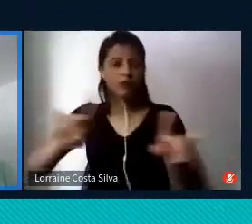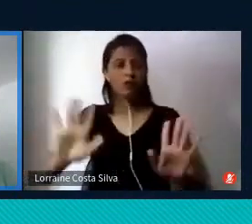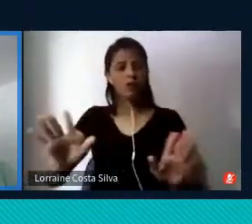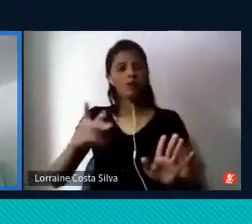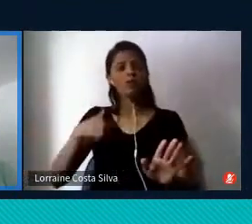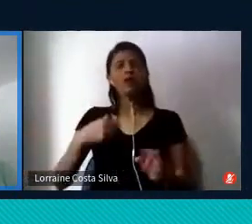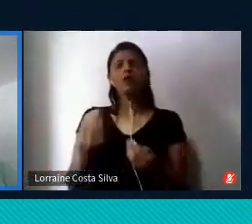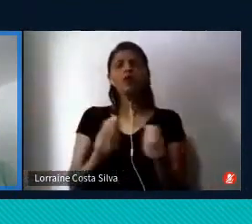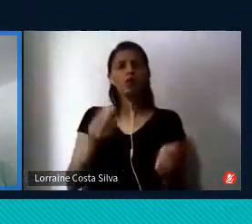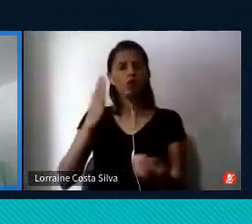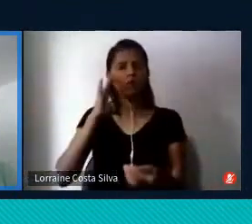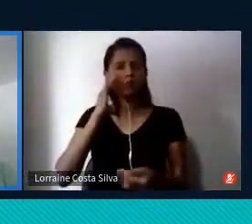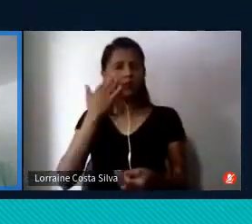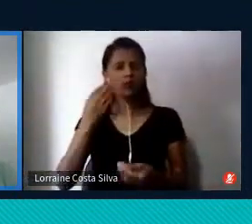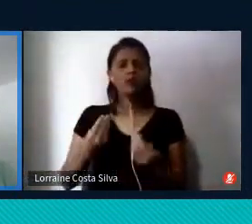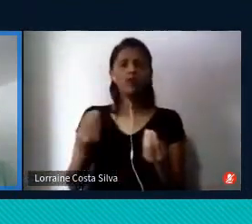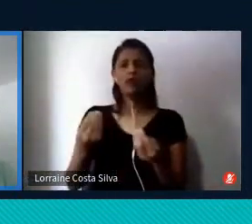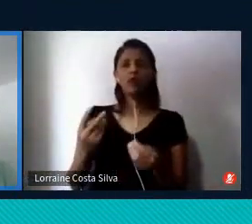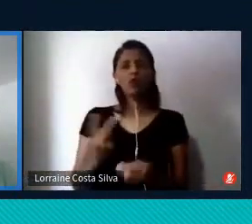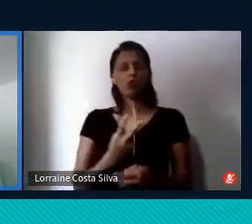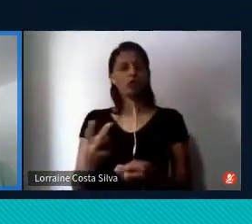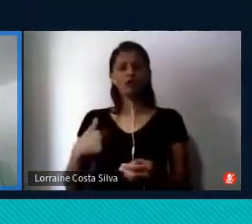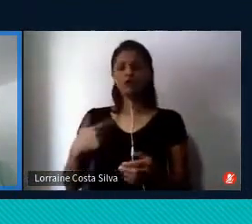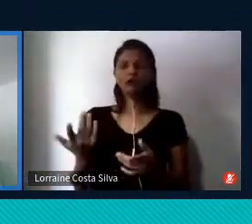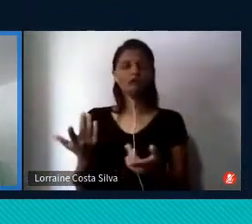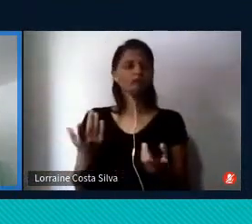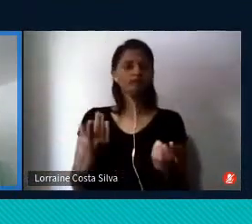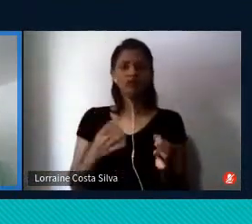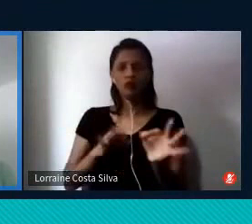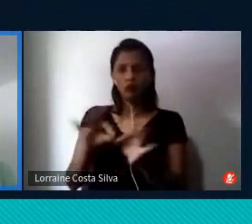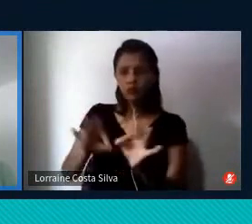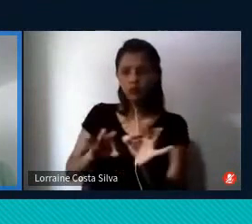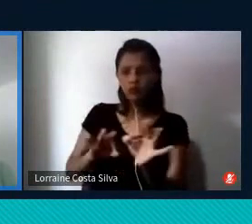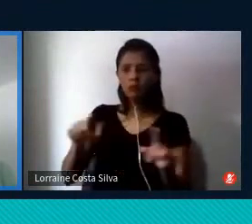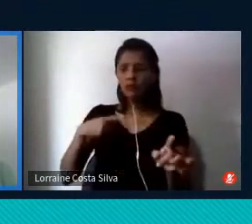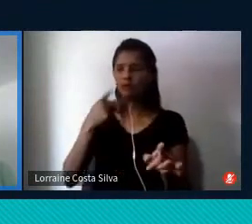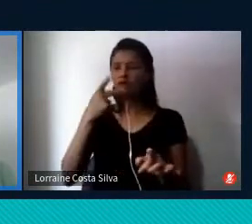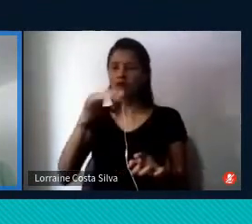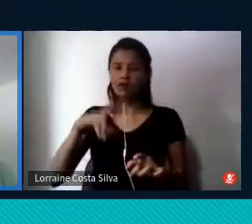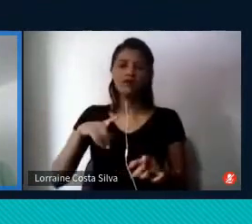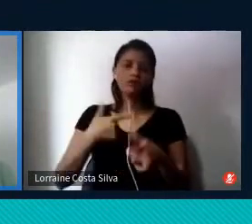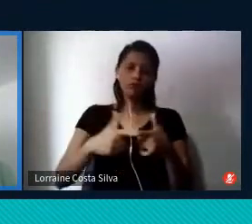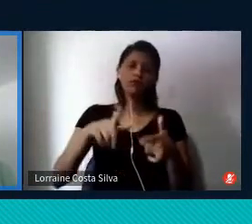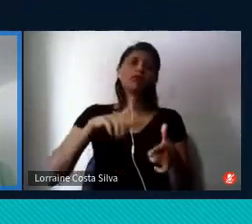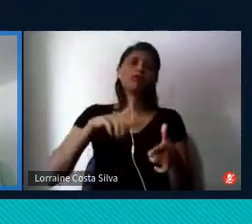os agentes estão se articulando para dizer que esse problema precisa ser tratado.